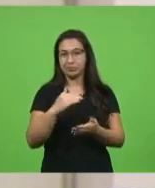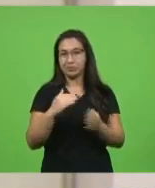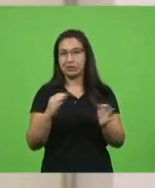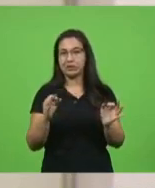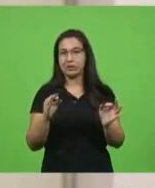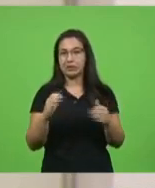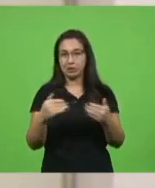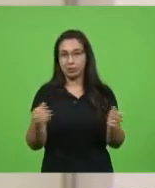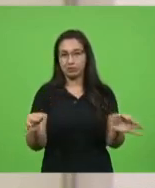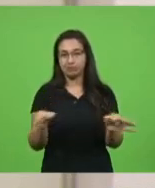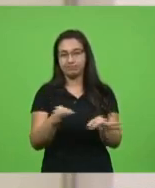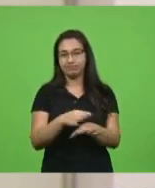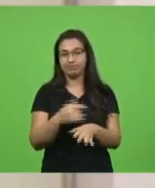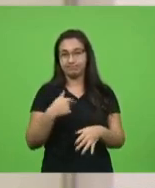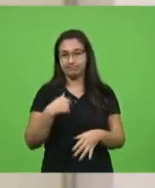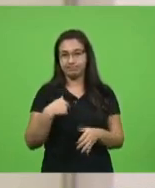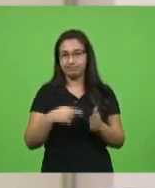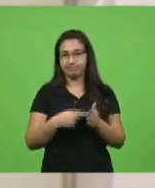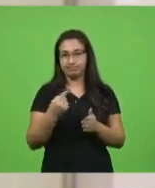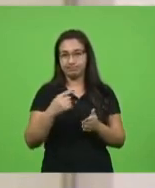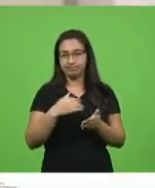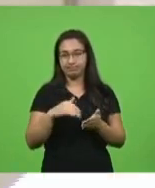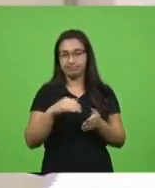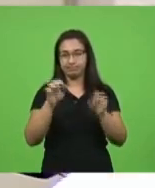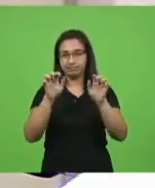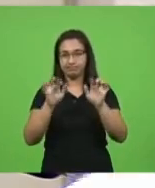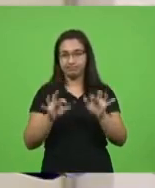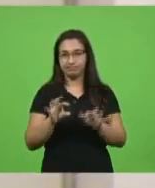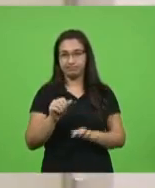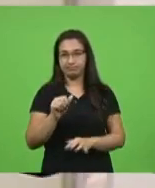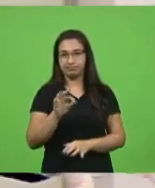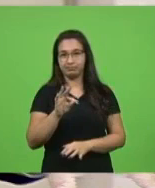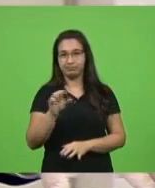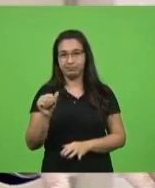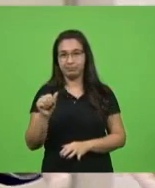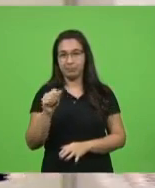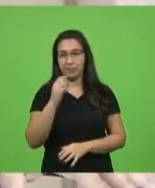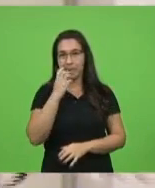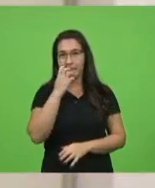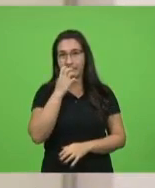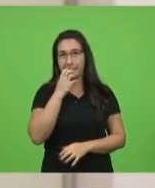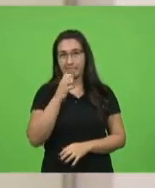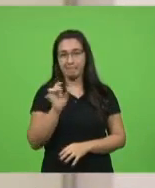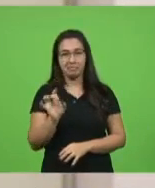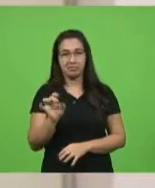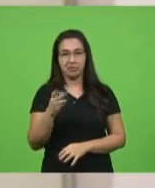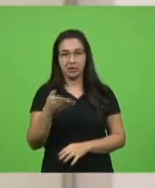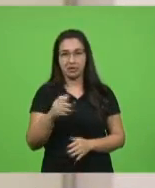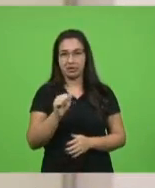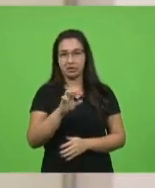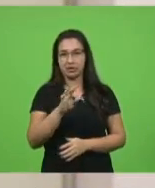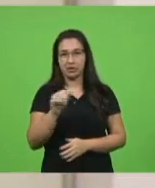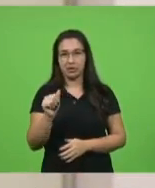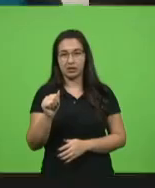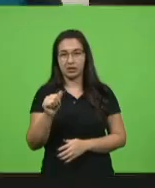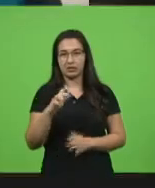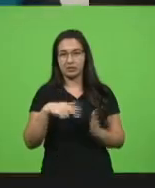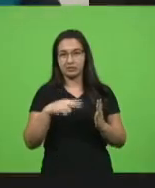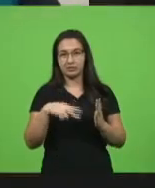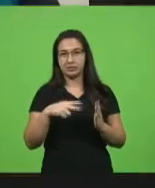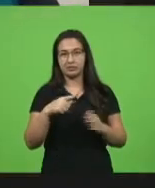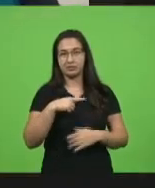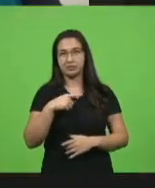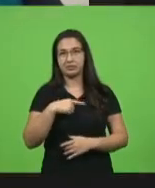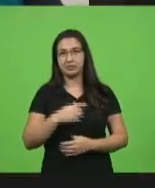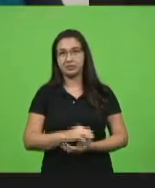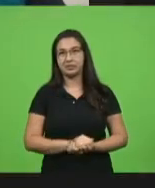sessão para constar eu, primeiro secretário, lavrei a presente ata. Eram essas as atas, senhor presidente. Muito obrigado, deputado